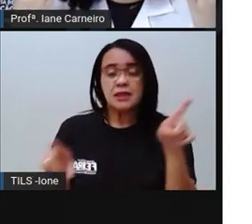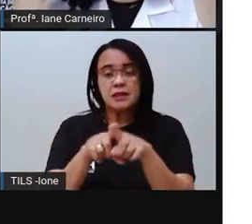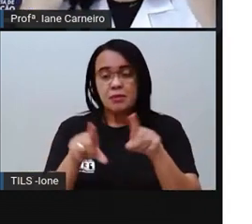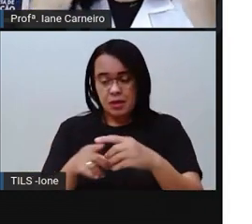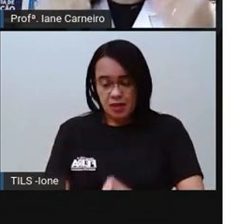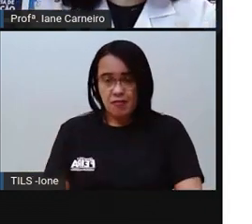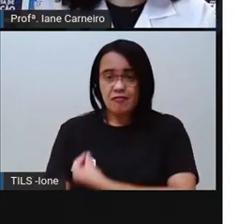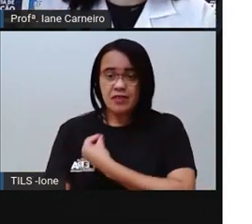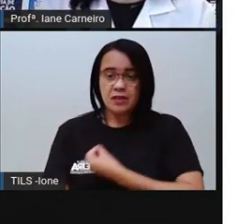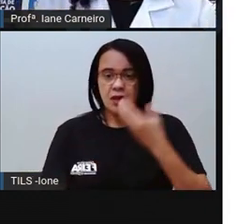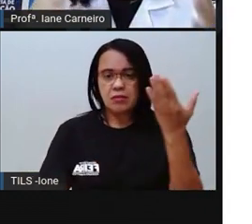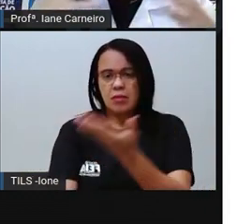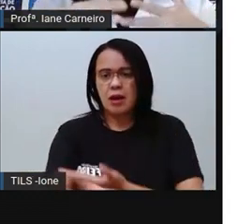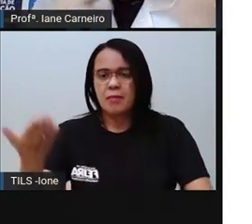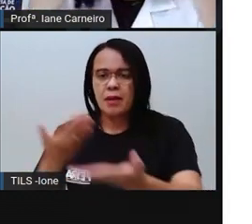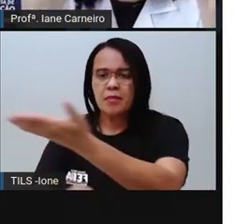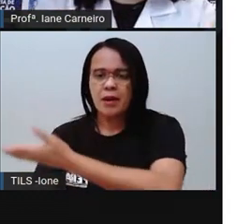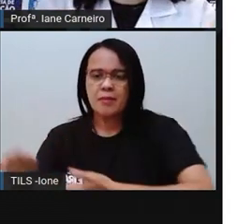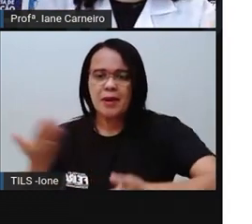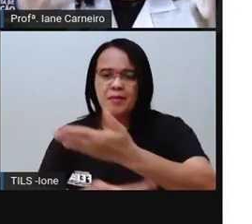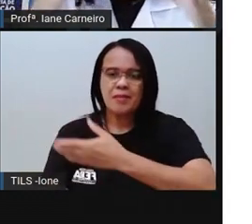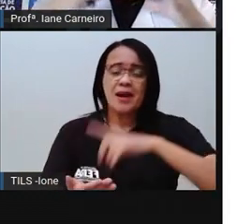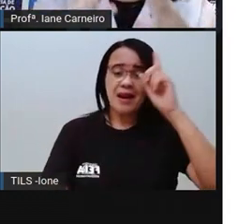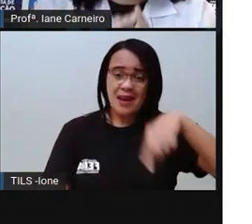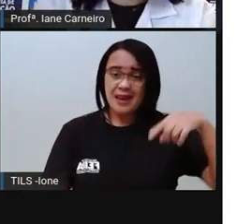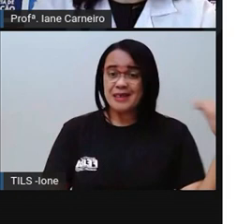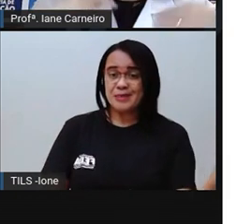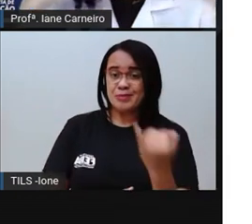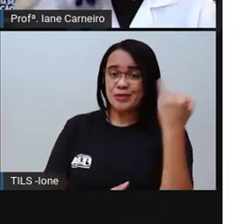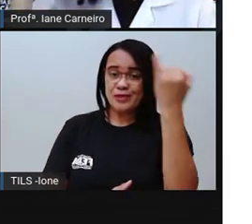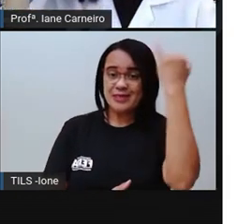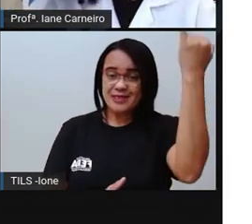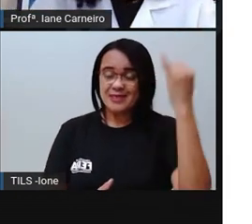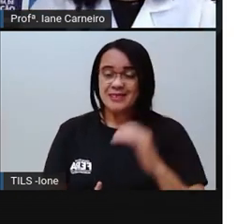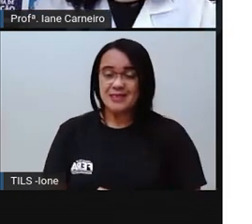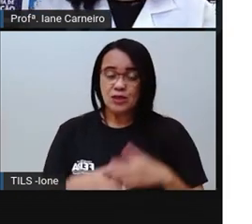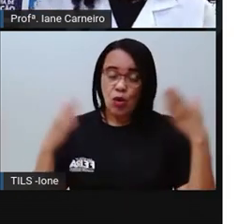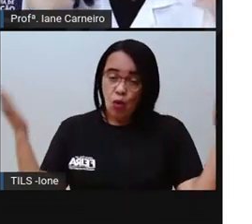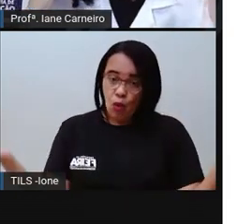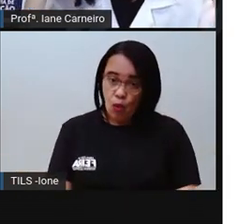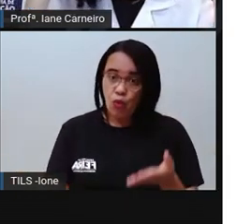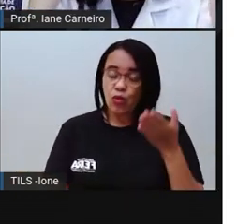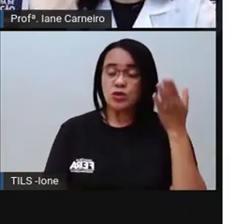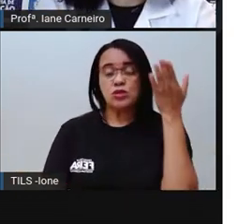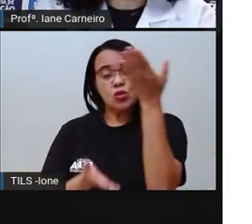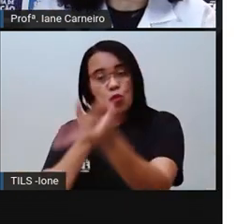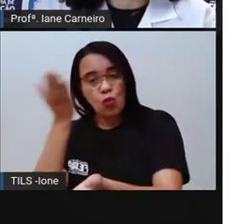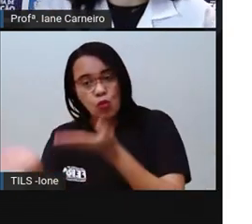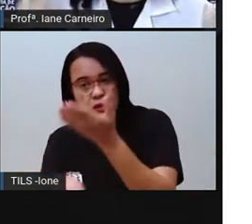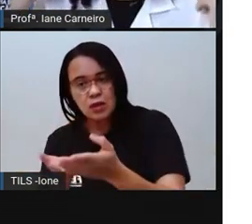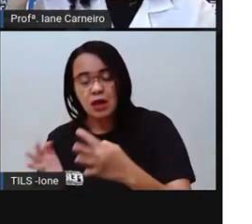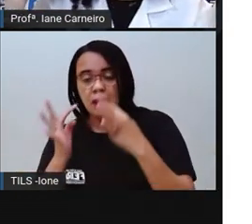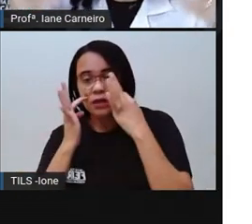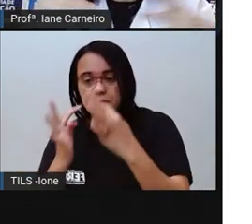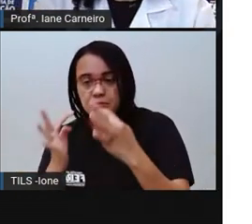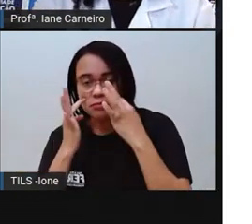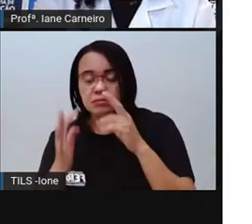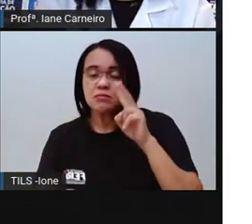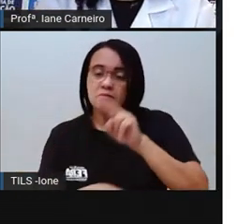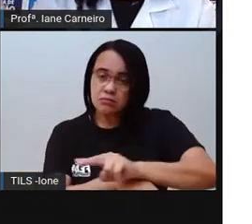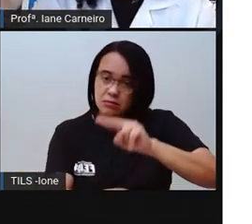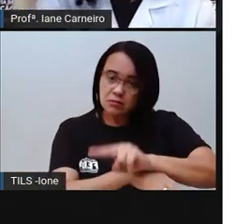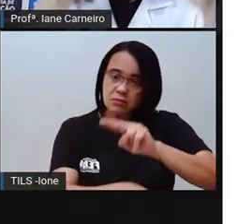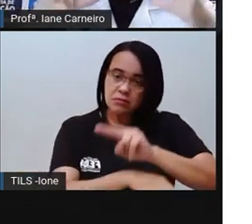Então por isso que é importante a gente cuidar de vocês hoje, para que vocês cresçam, né, sabendo dos direitos de vocês e que vocês